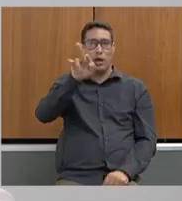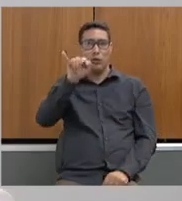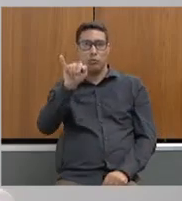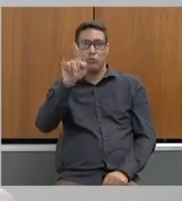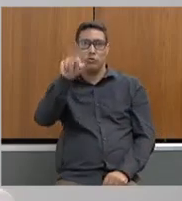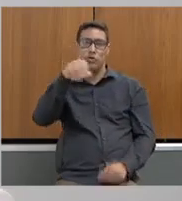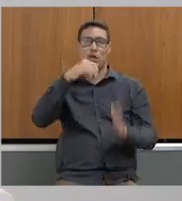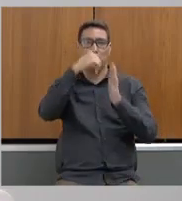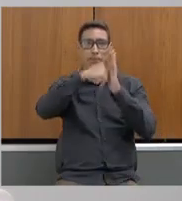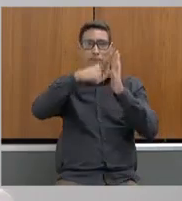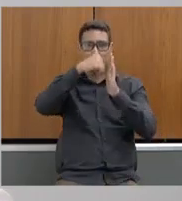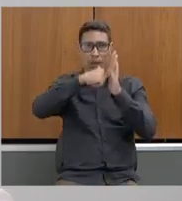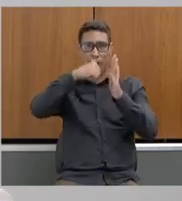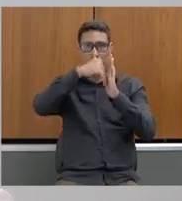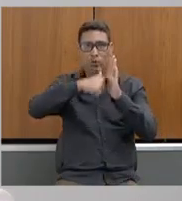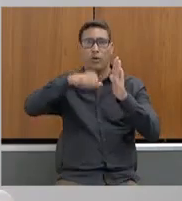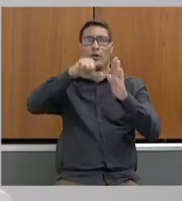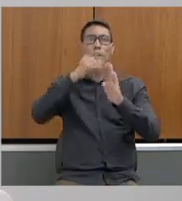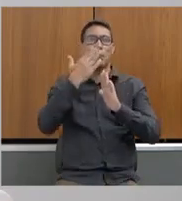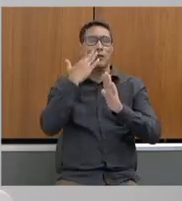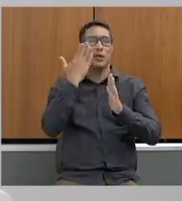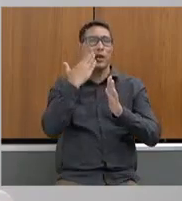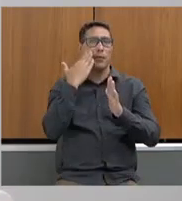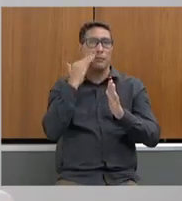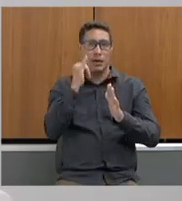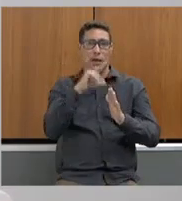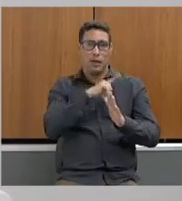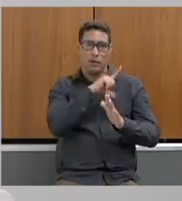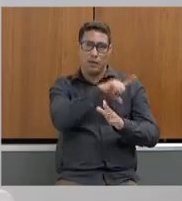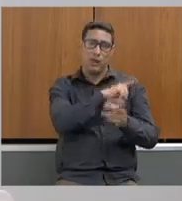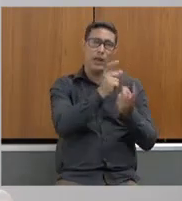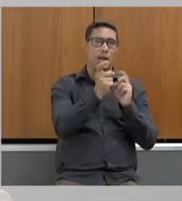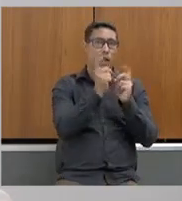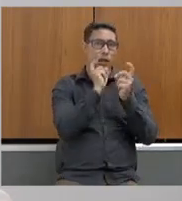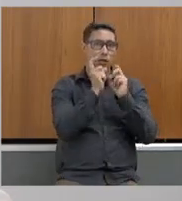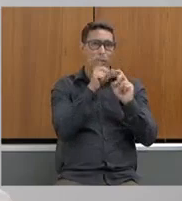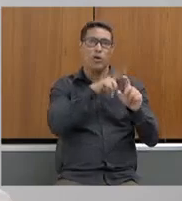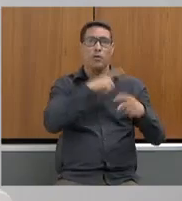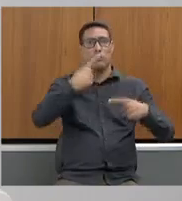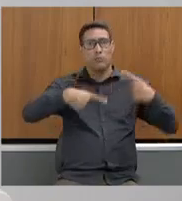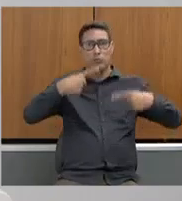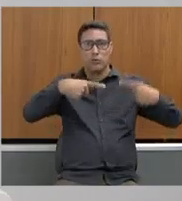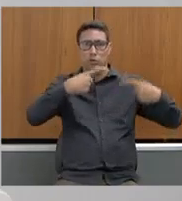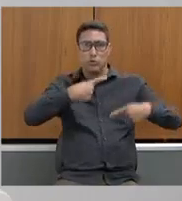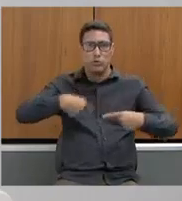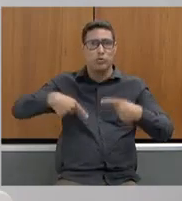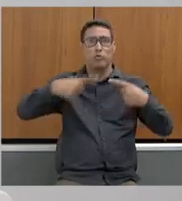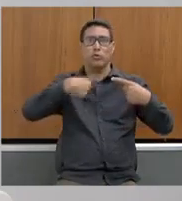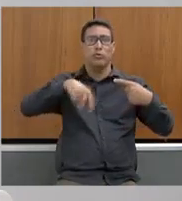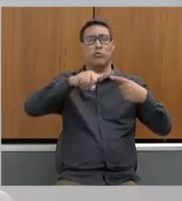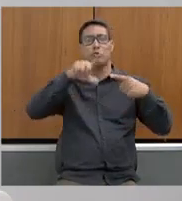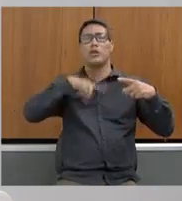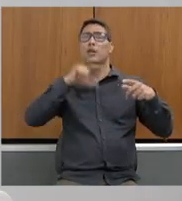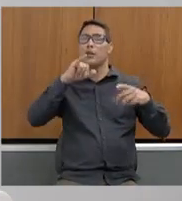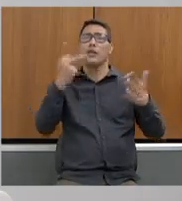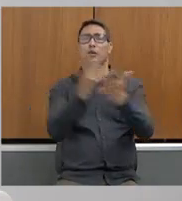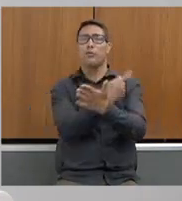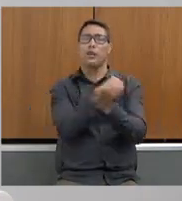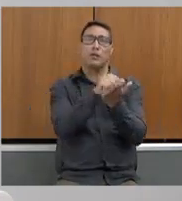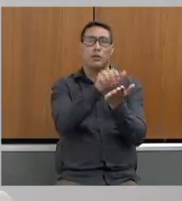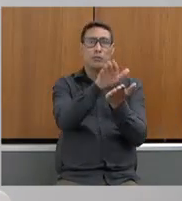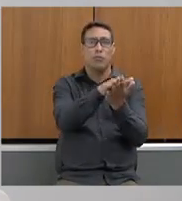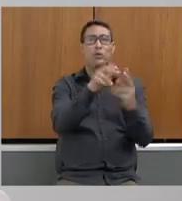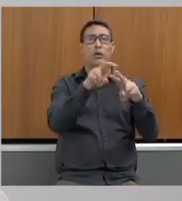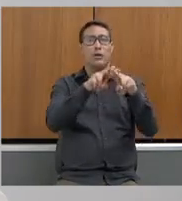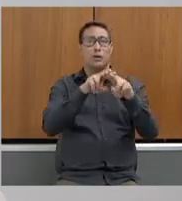Queria saber também se é comum na CEMAD a promoção de reuniões para discutir o mérito de altos de infração, quando a própria legislação